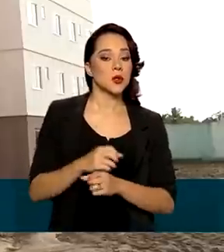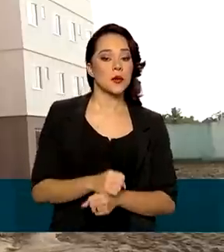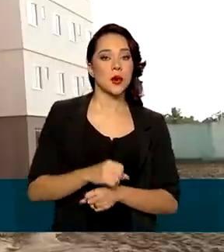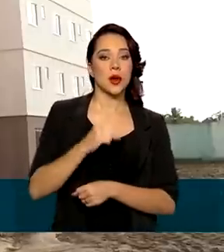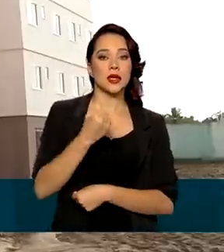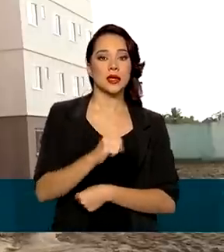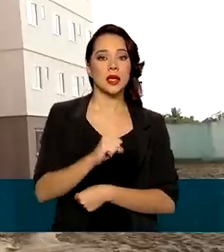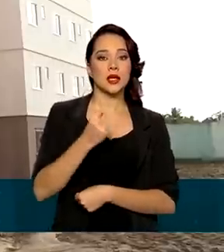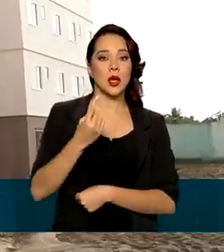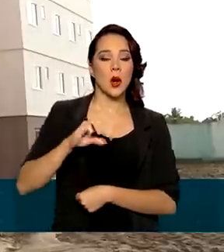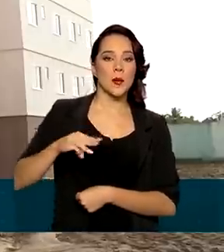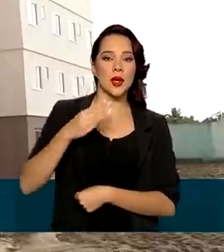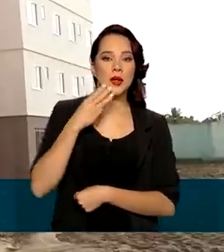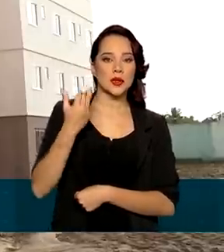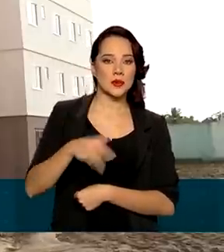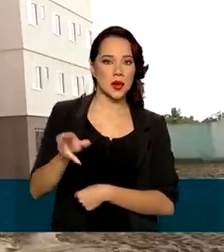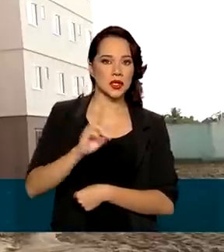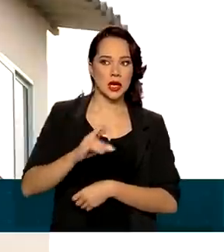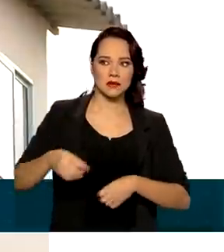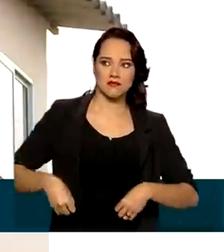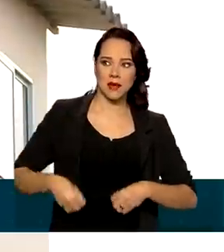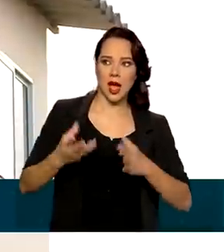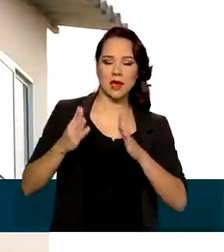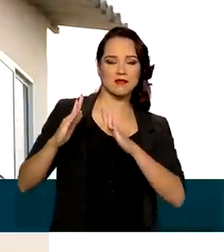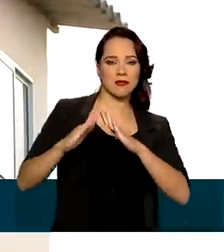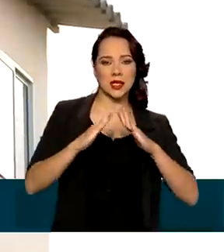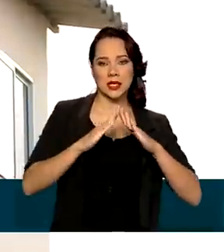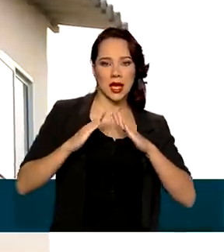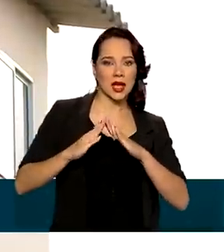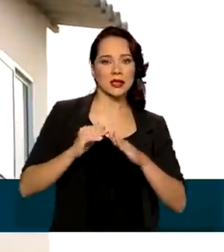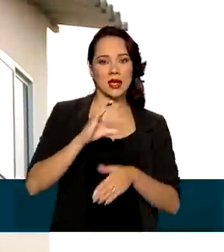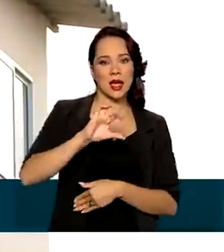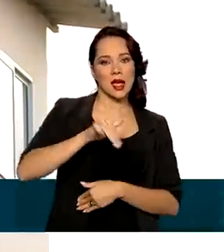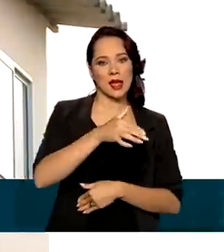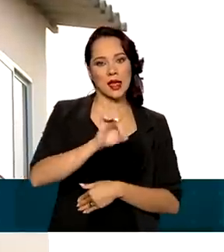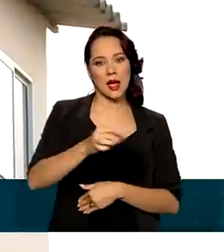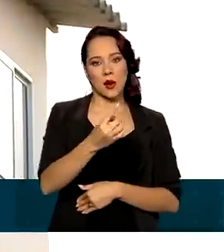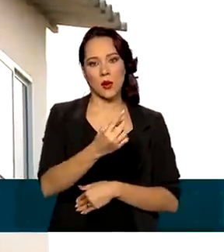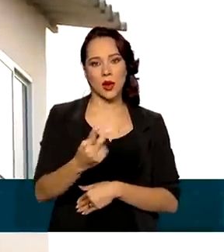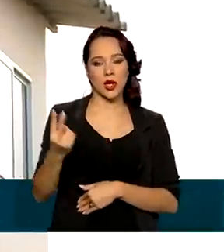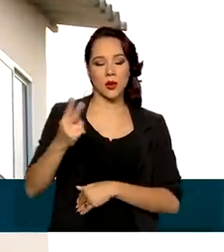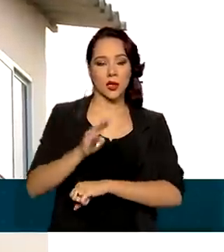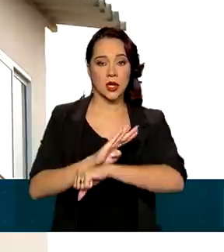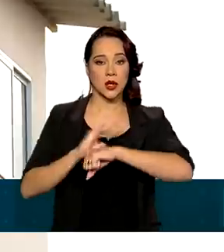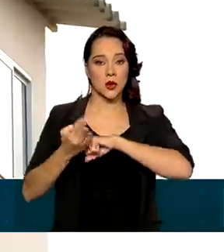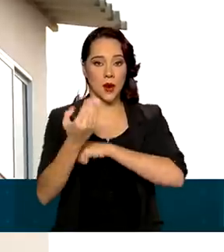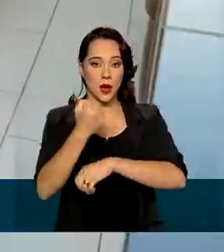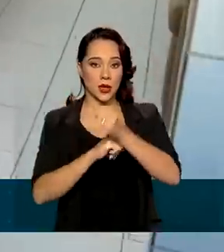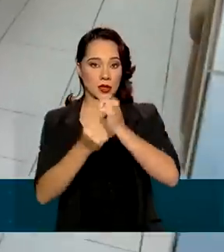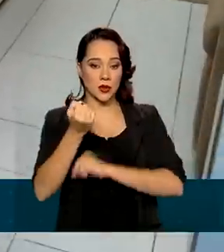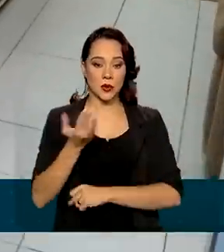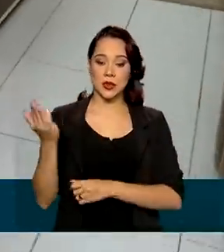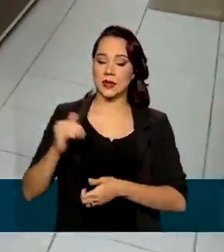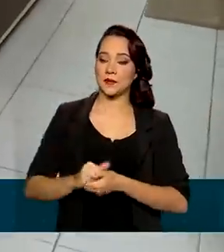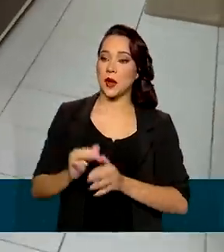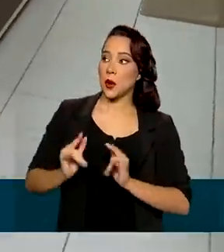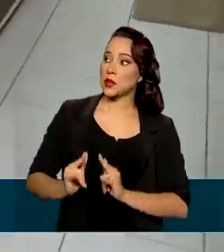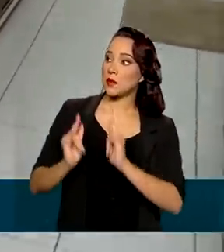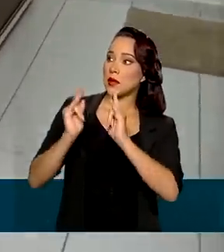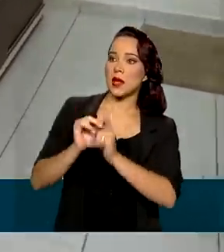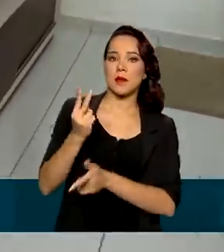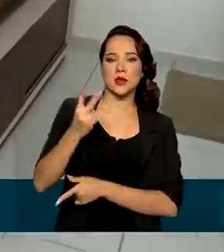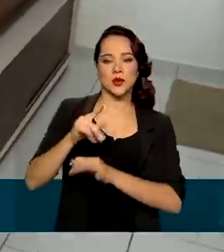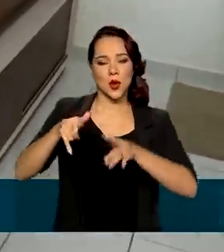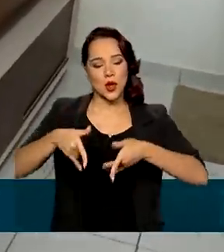81 milhões e meio de reais foram gastos nos residenciais Canaã 1 e 2, no bairro das Indústrias. Os apartamentos com